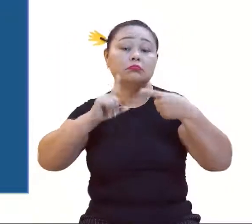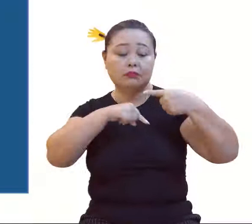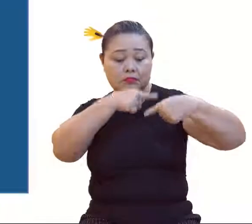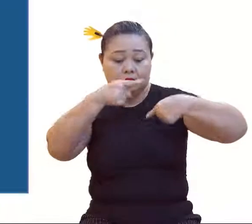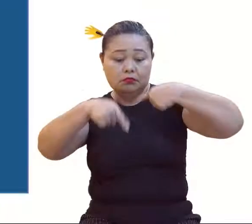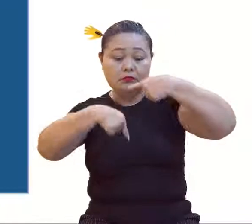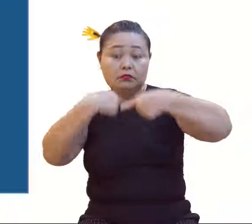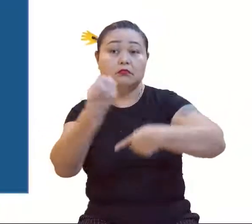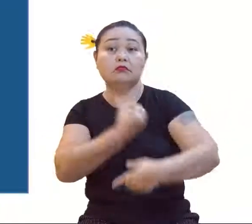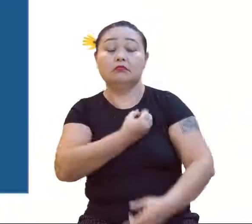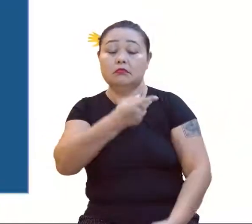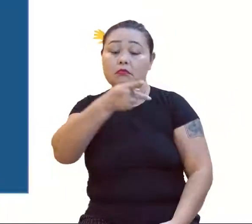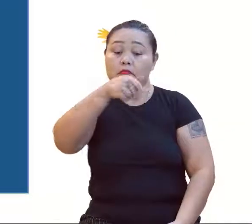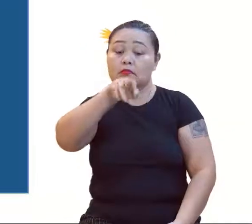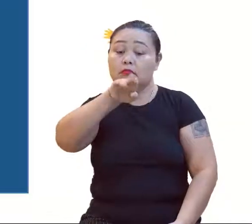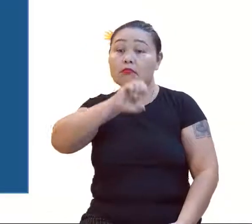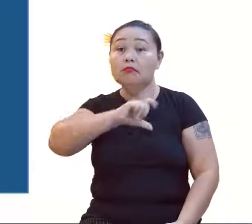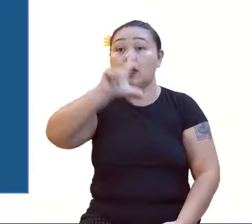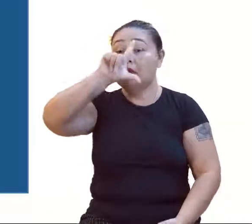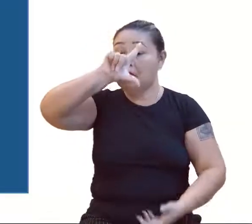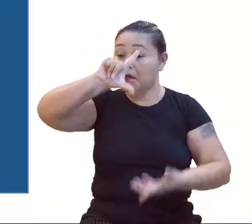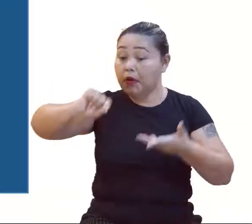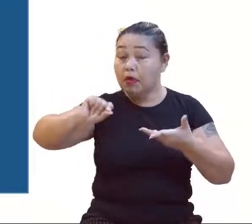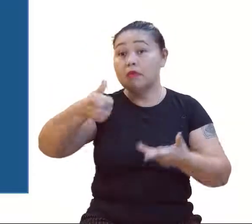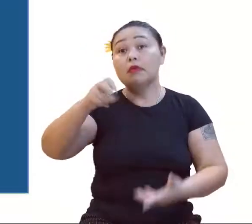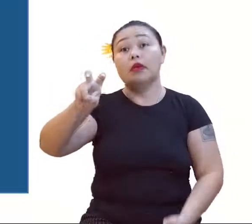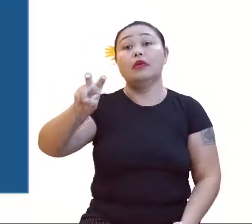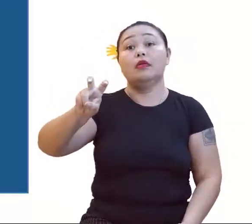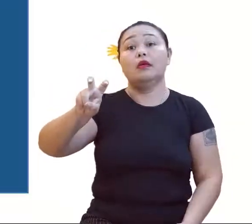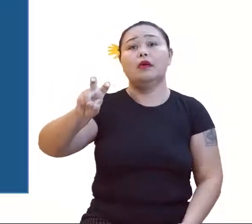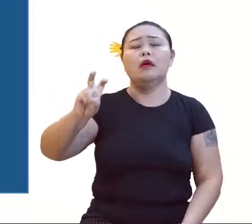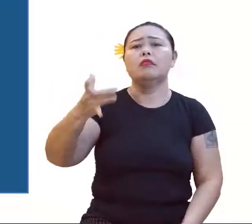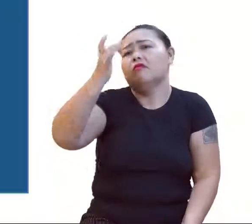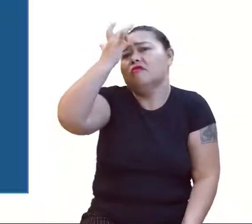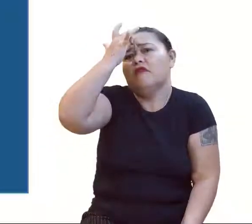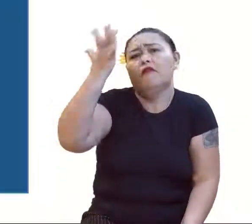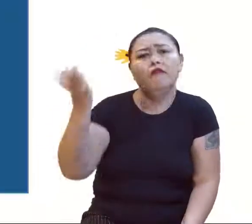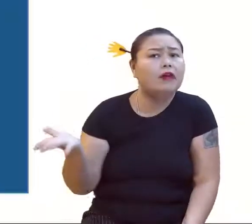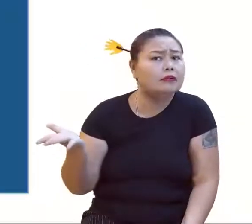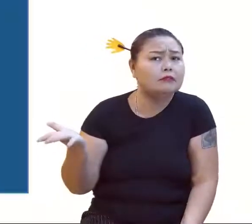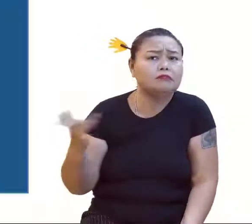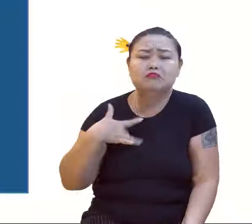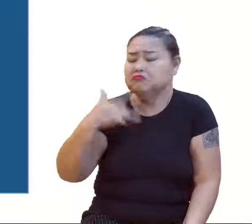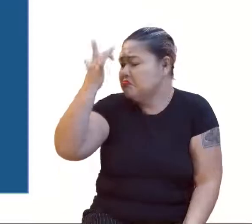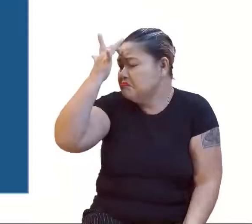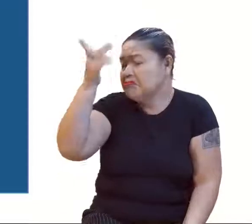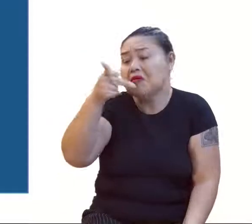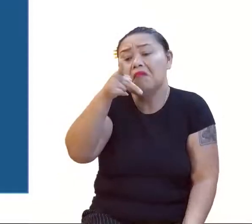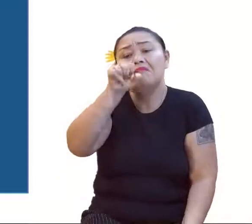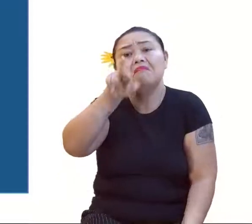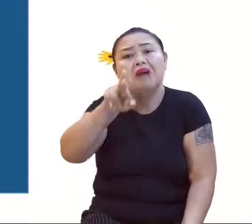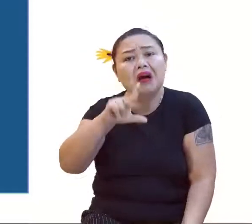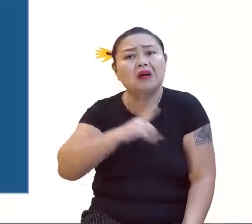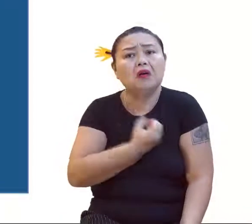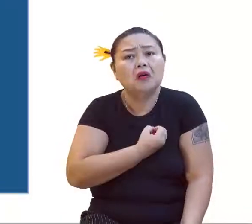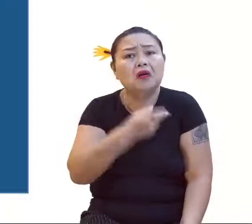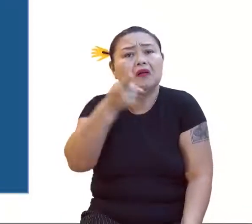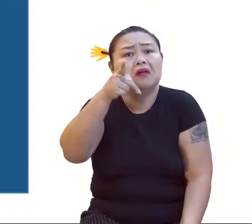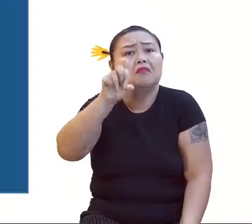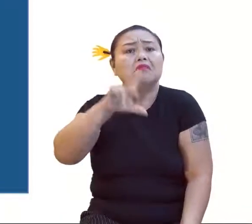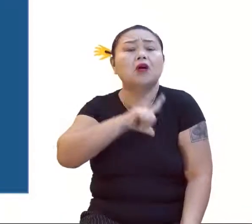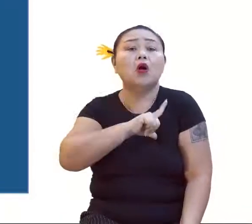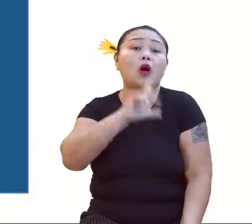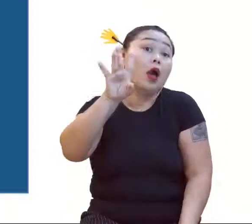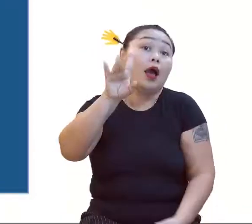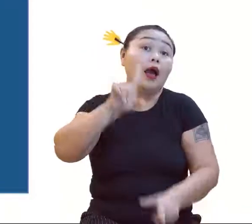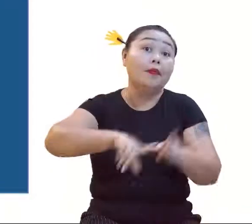números pares menores que 15? Ah, não. Está muito fácil. Ah, não. Par, número par, eu sei. Primeiro que aquela letra B ali já começou no 1,